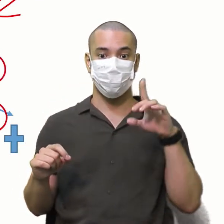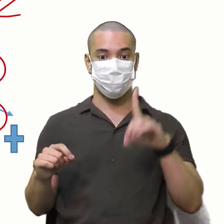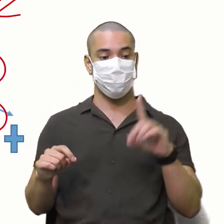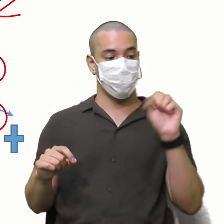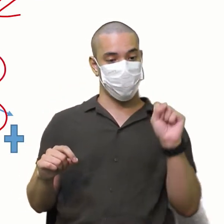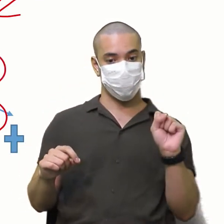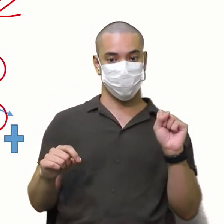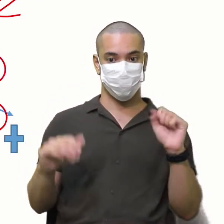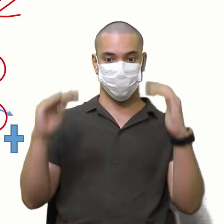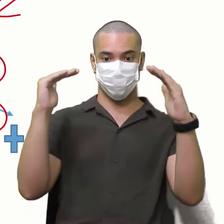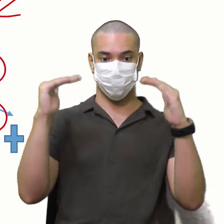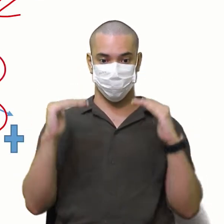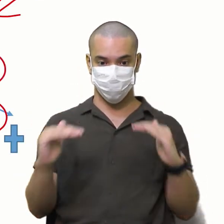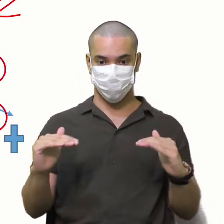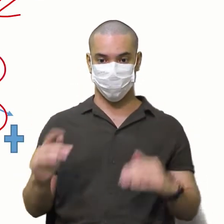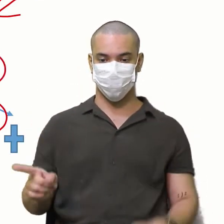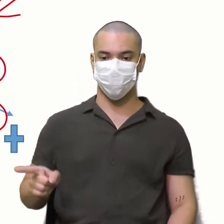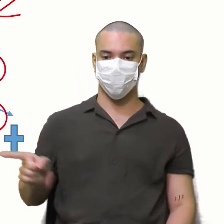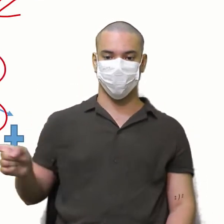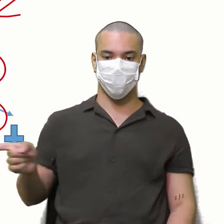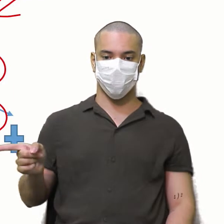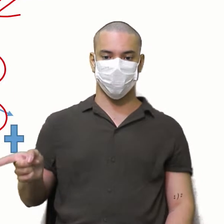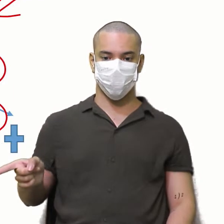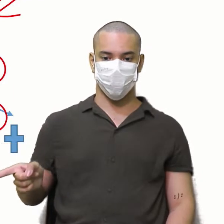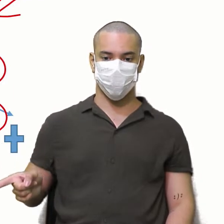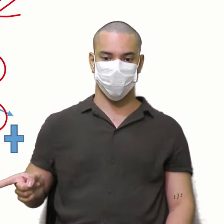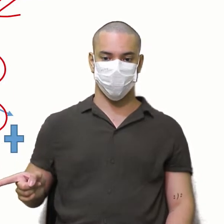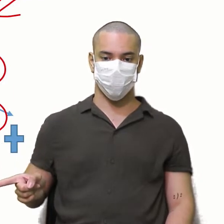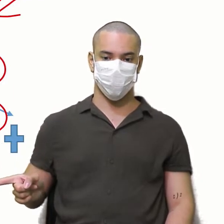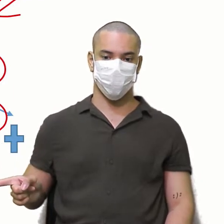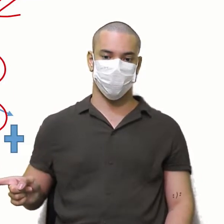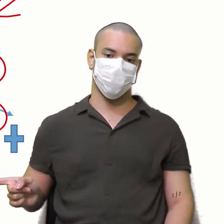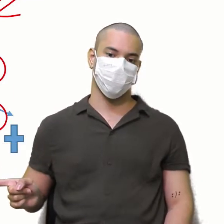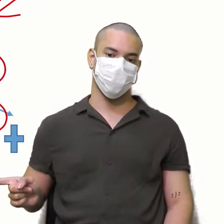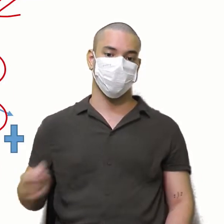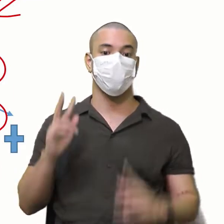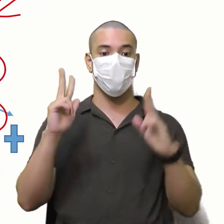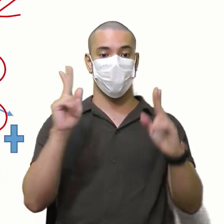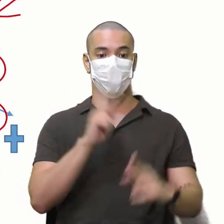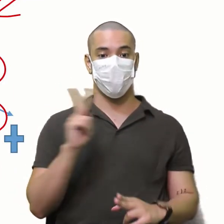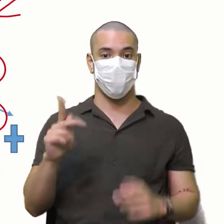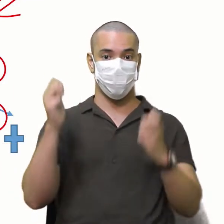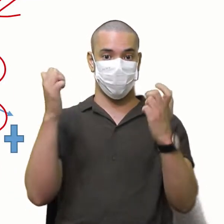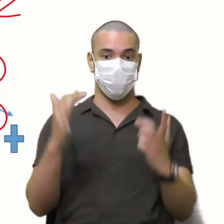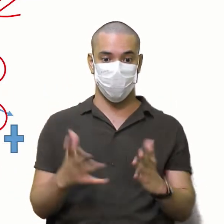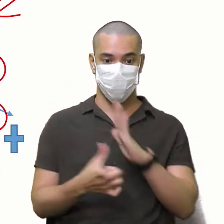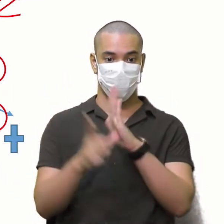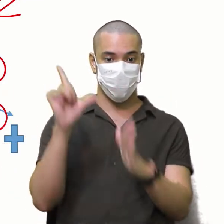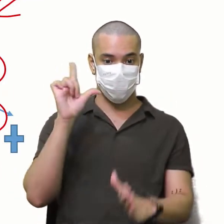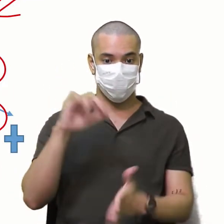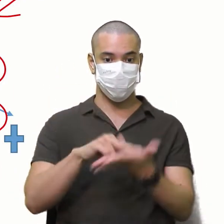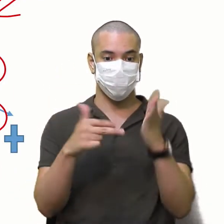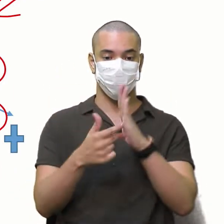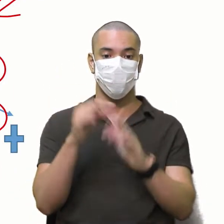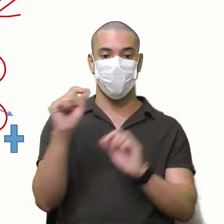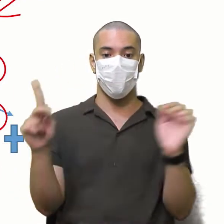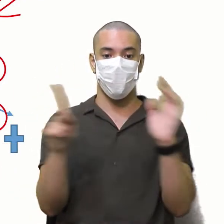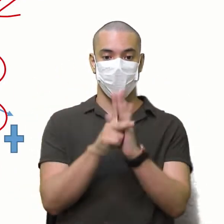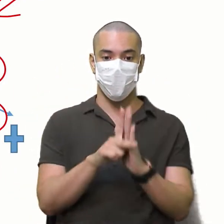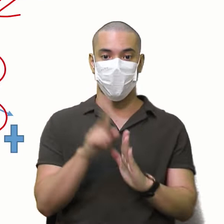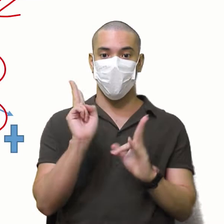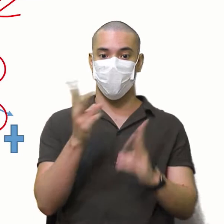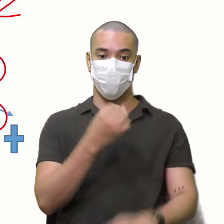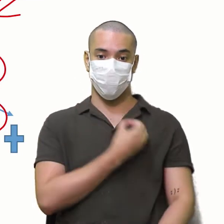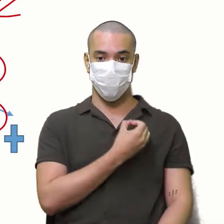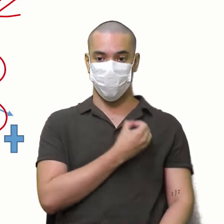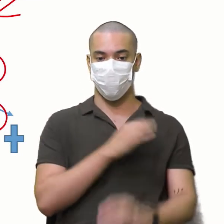Está lá embaixo Está embaixo dete A A diagonal principal Como o professor Maurício já disse São aqueles elementos que possuem O